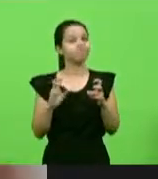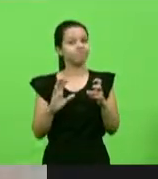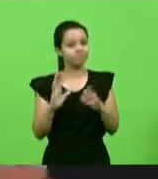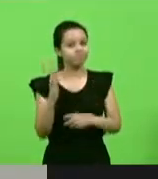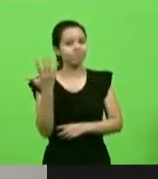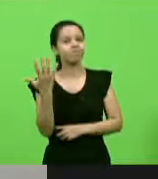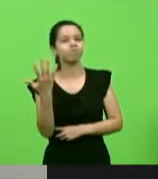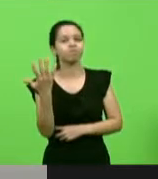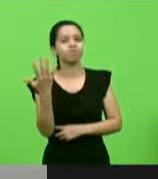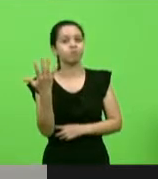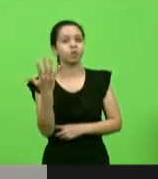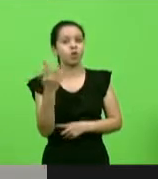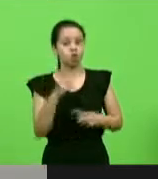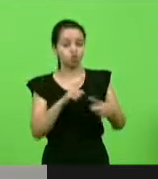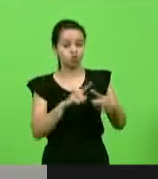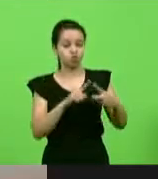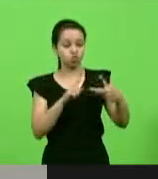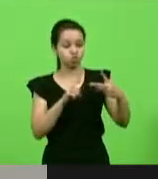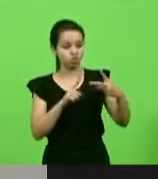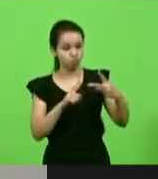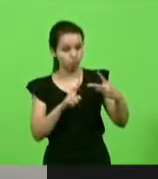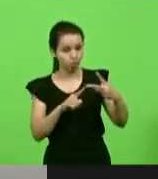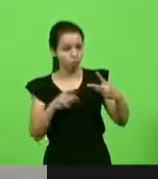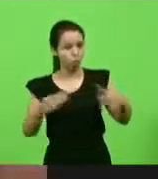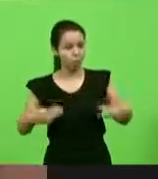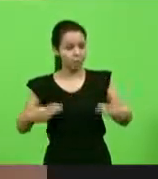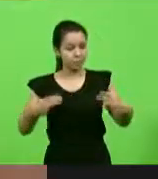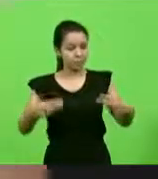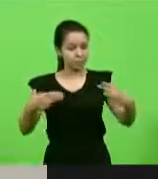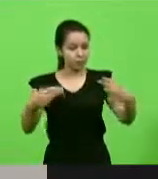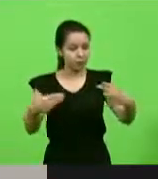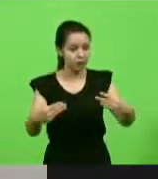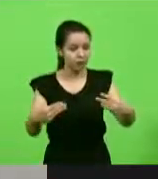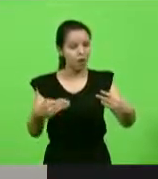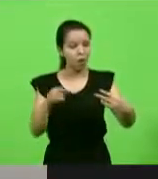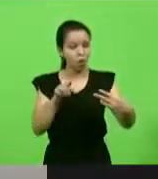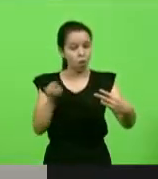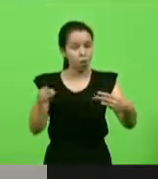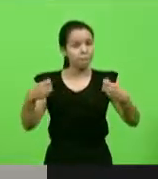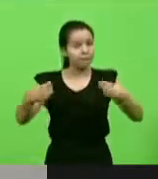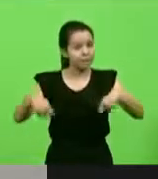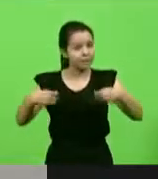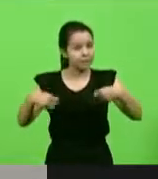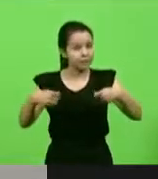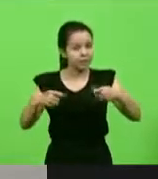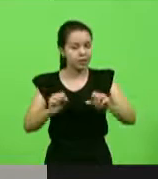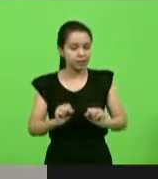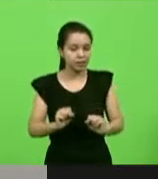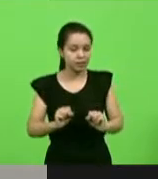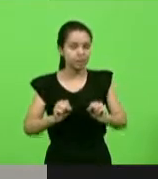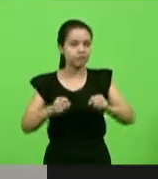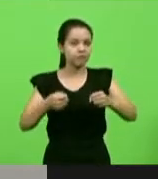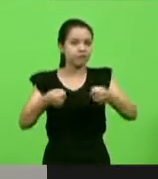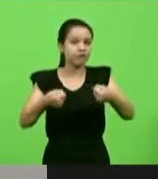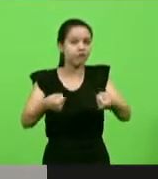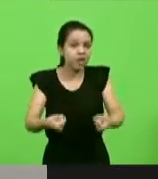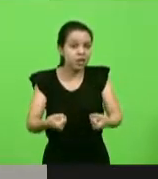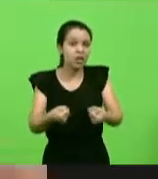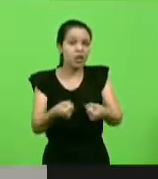Os dois ministérios que deveriam ser os defensores do ecossistema,